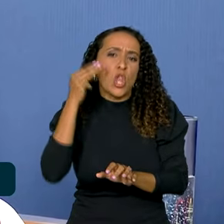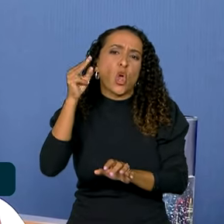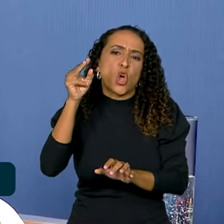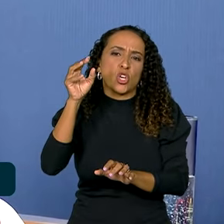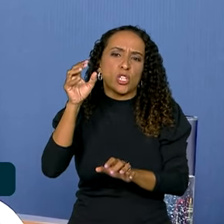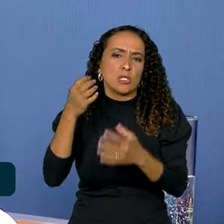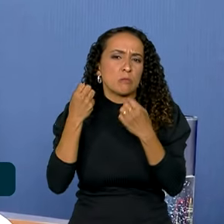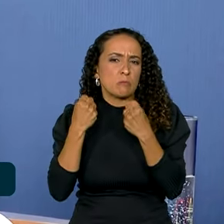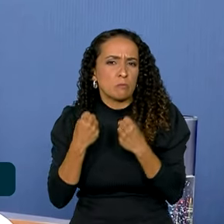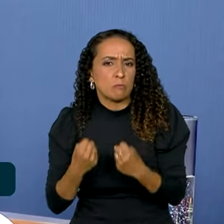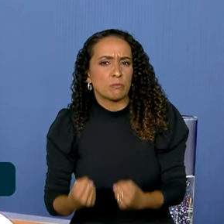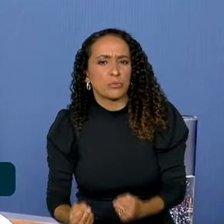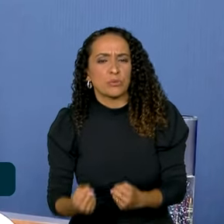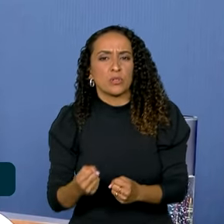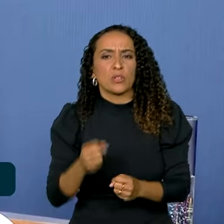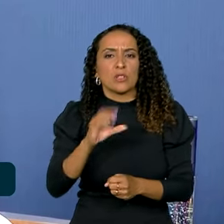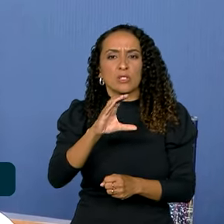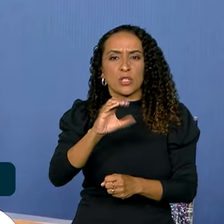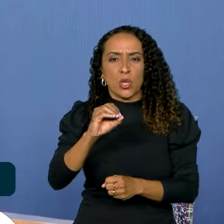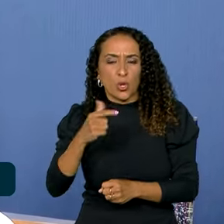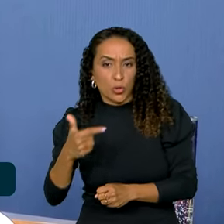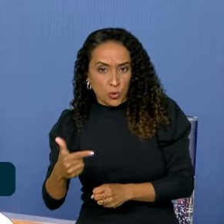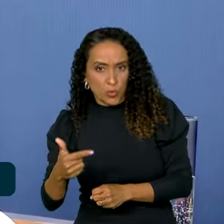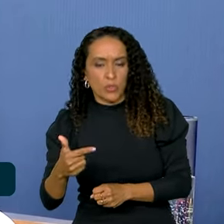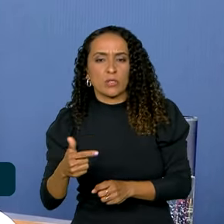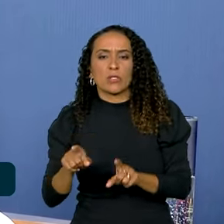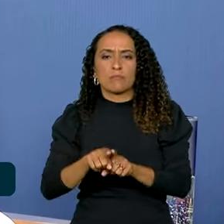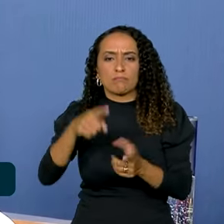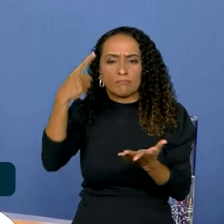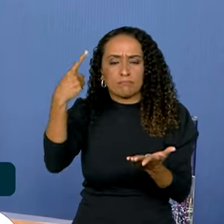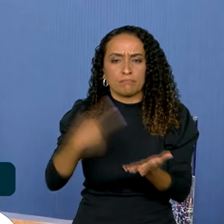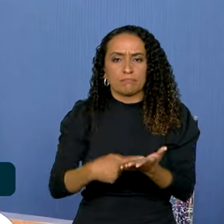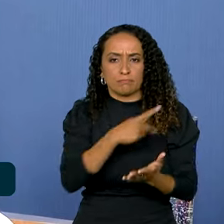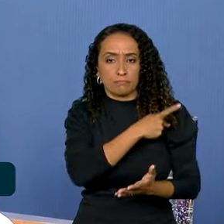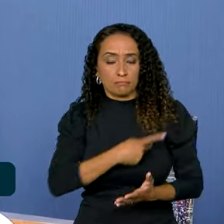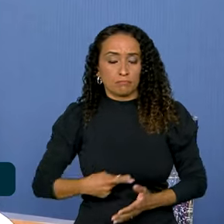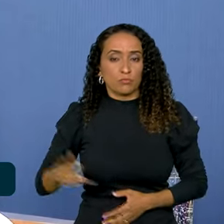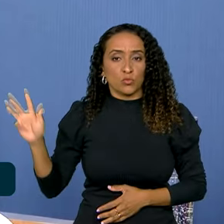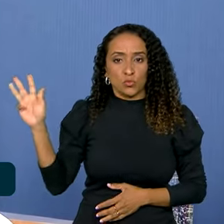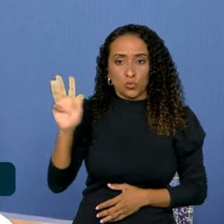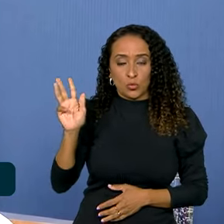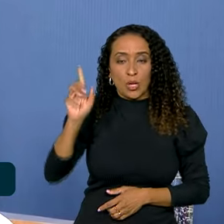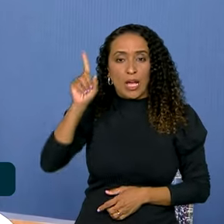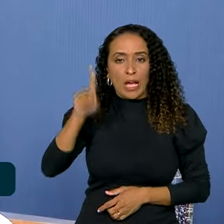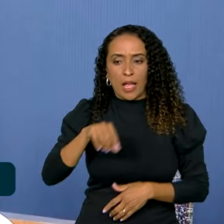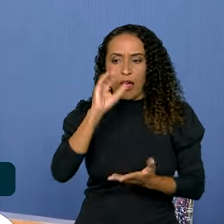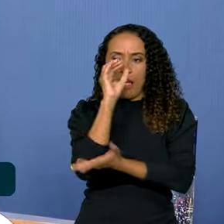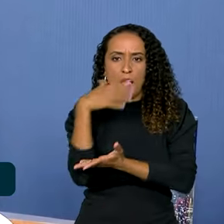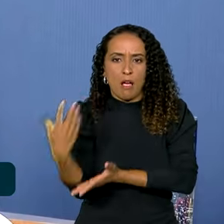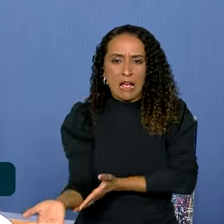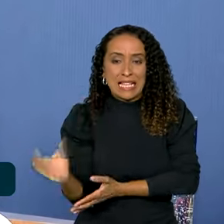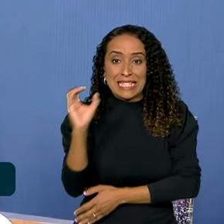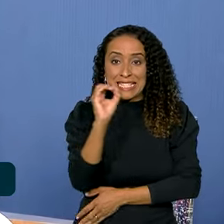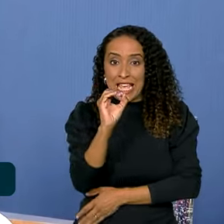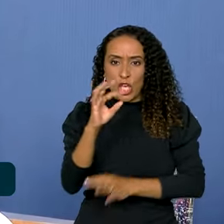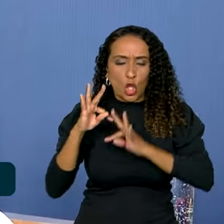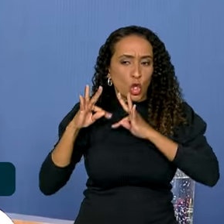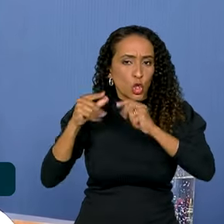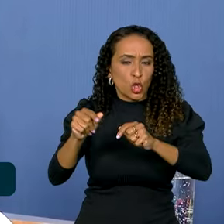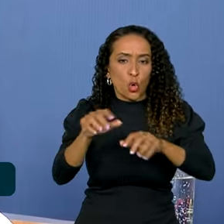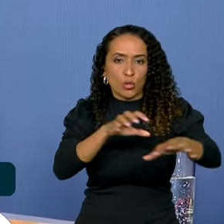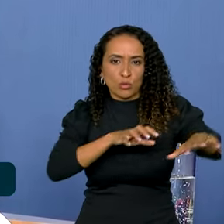de toneladas de CO2. E o compromisso do presidente Lula é de desmatamento zero em todos os